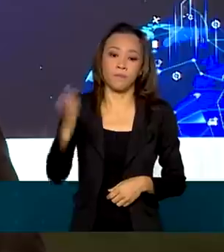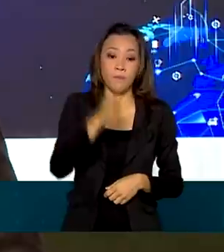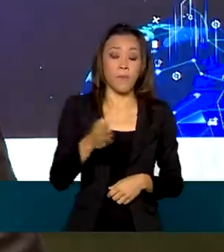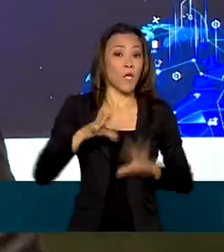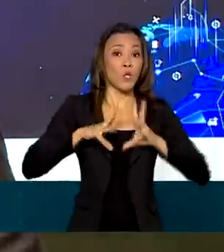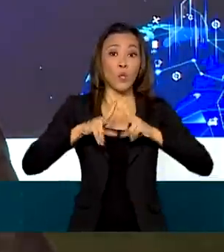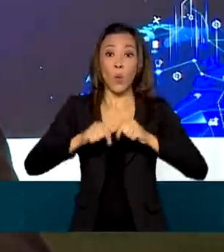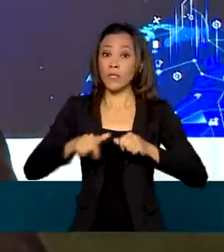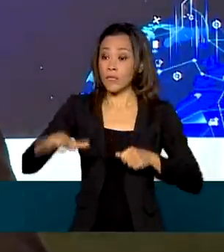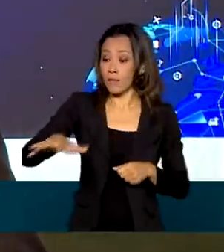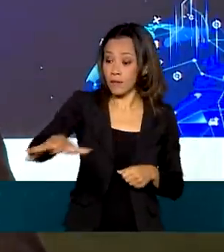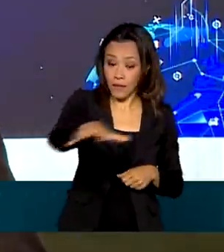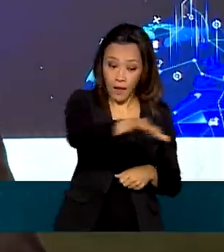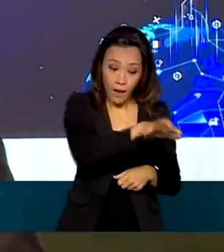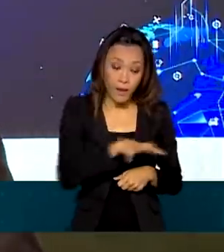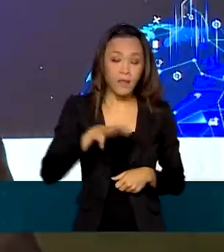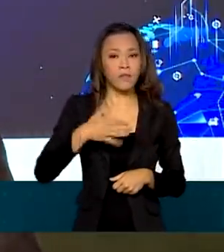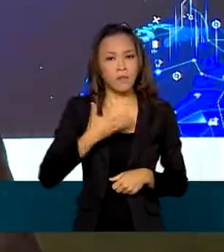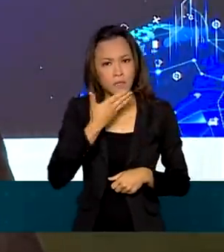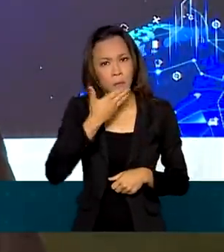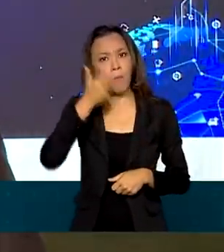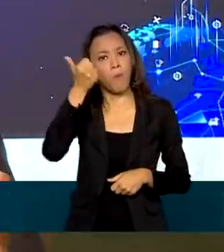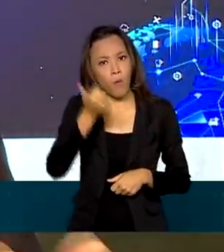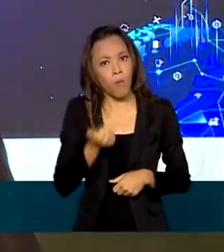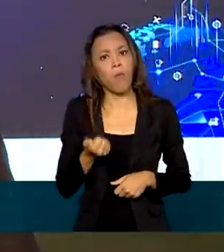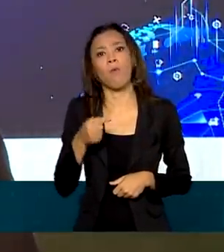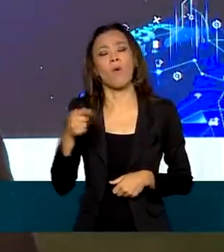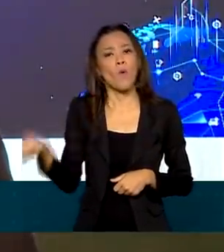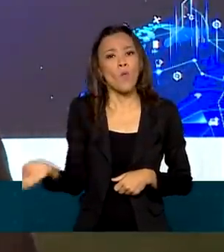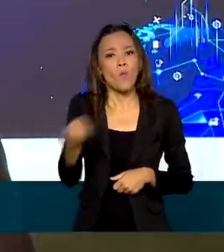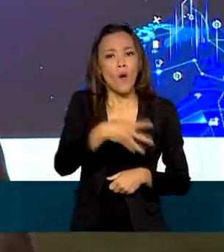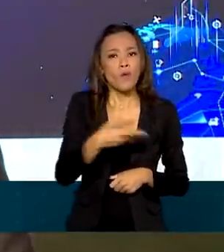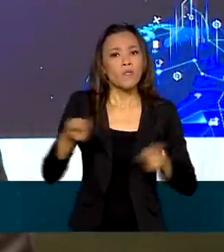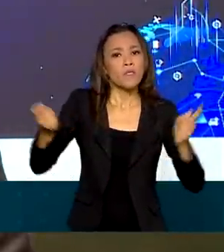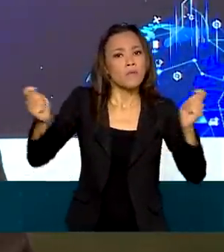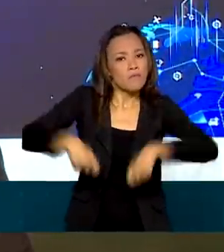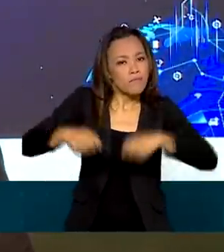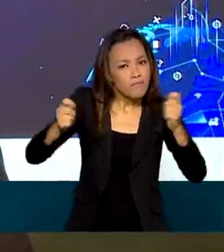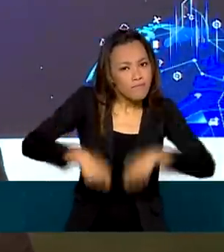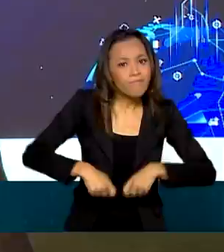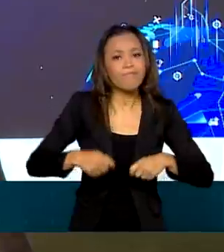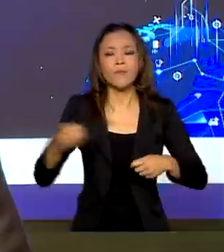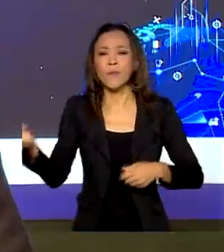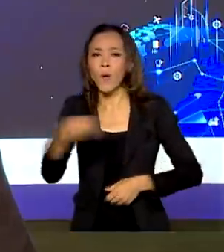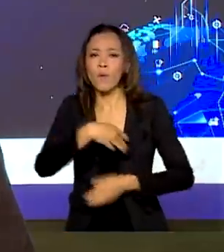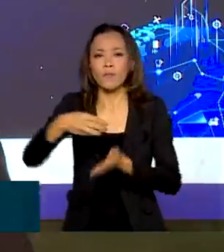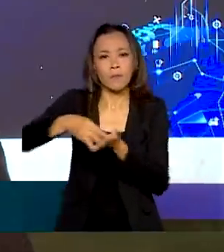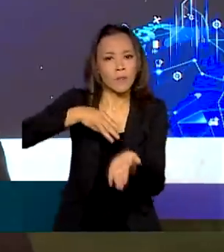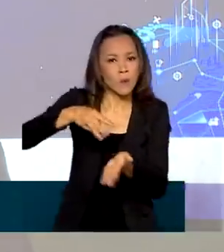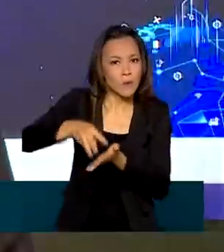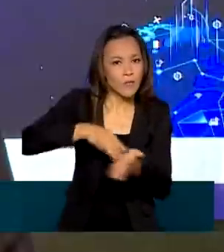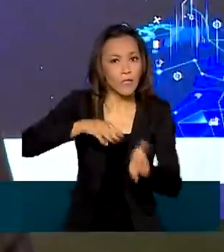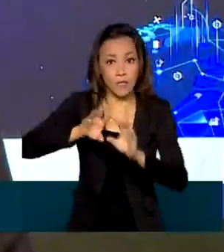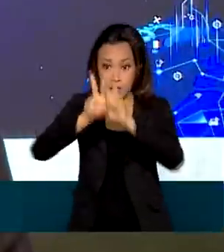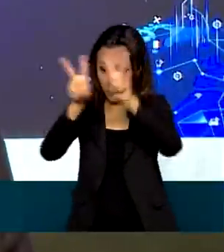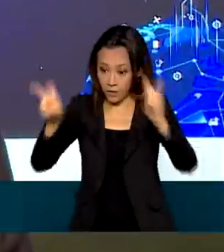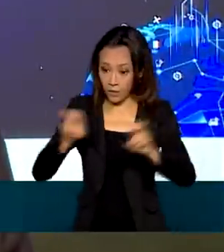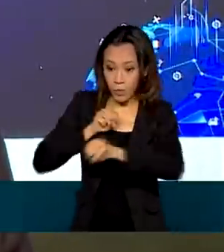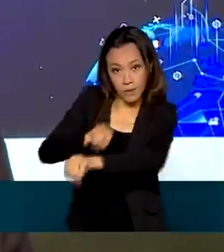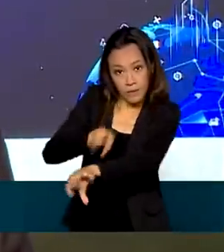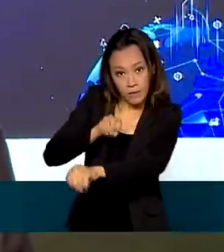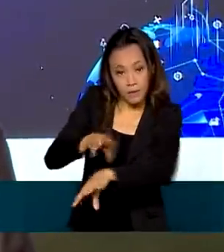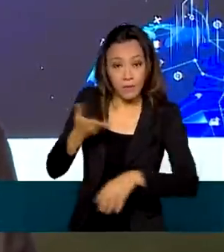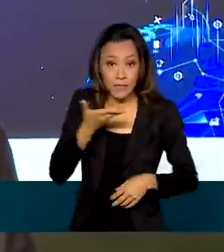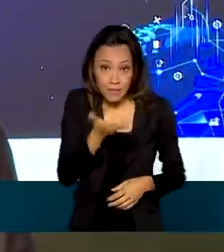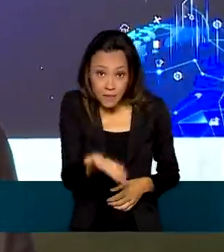com a introdução dessas novas tecnologias que vão trazer novas possibilidades, novas metodologias, inclusive para a educação. E isso também